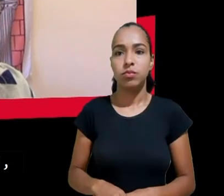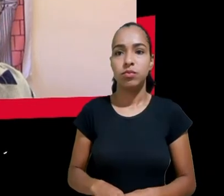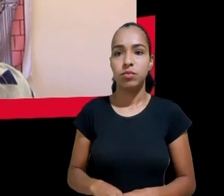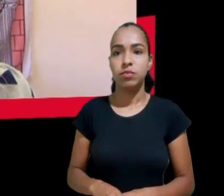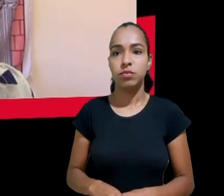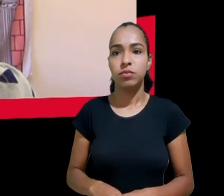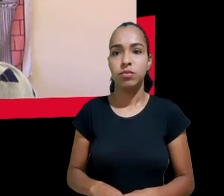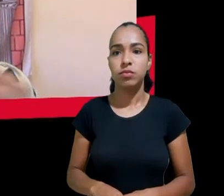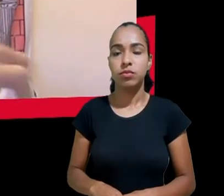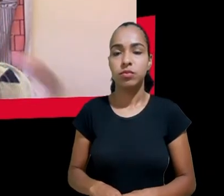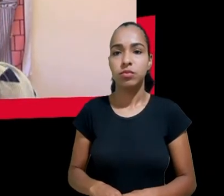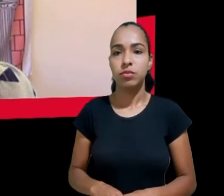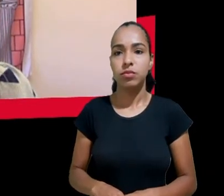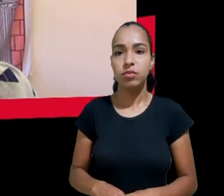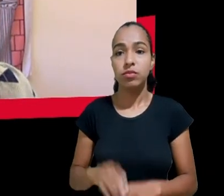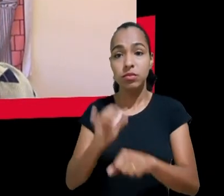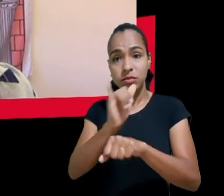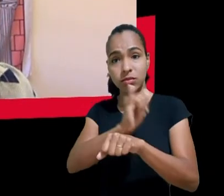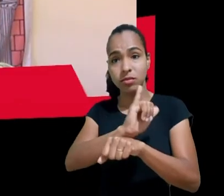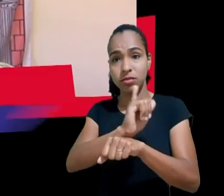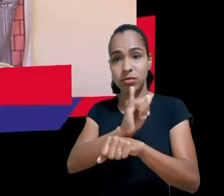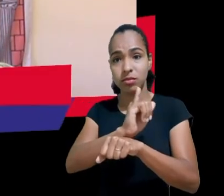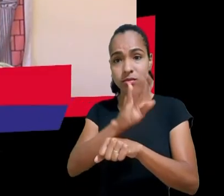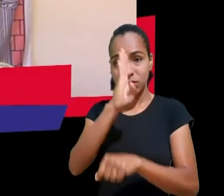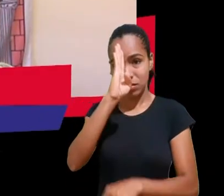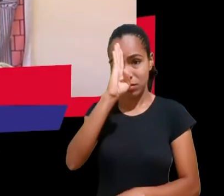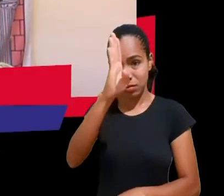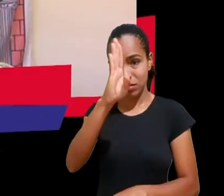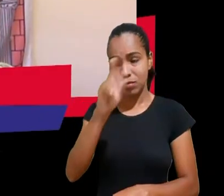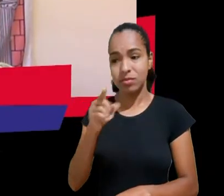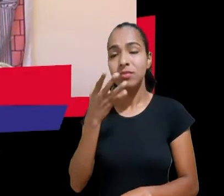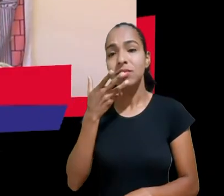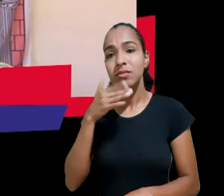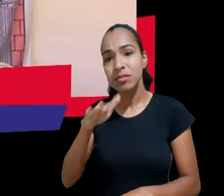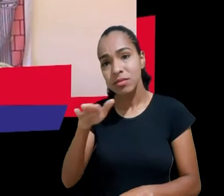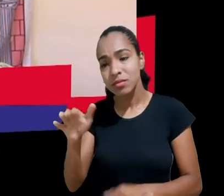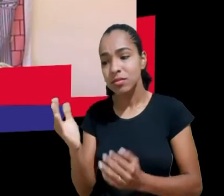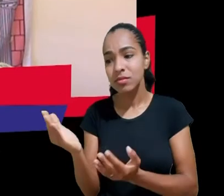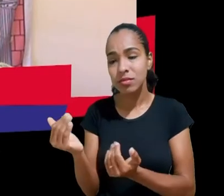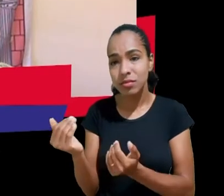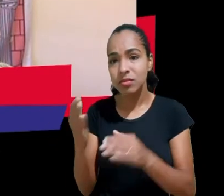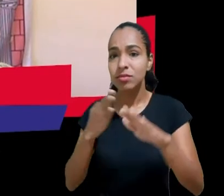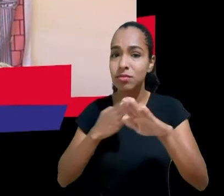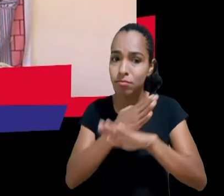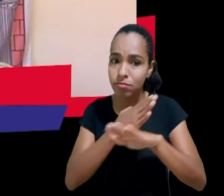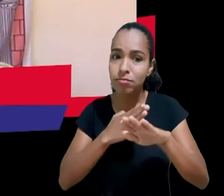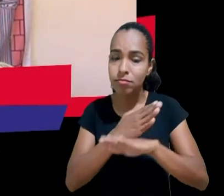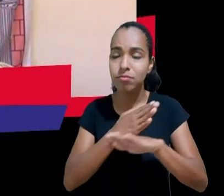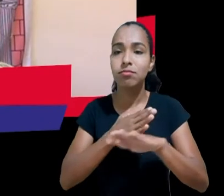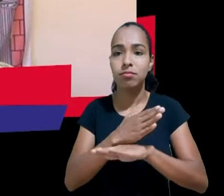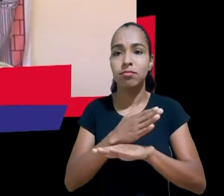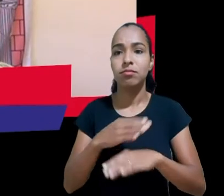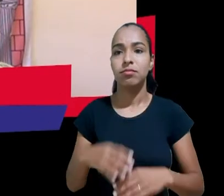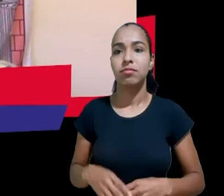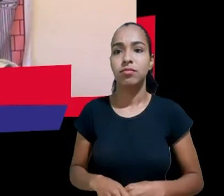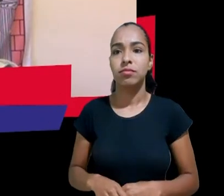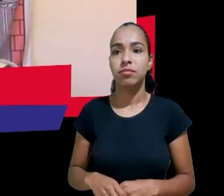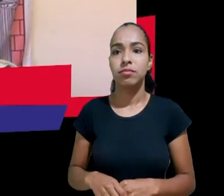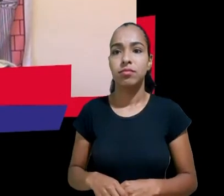adolescentes. Então, retornando, o artigo 19 ele trata justamente da responsabilidade civil desses